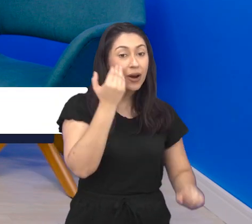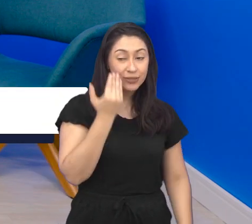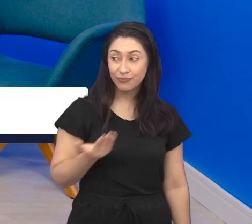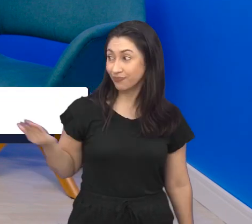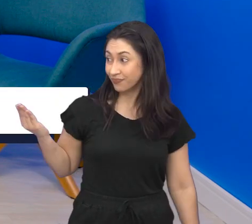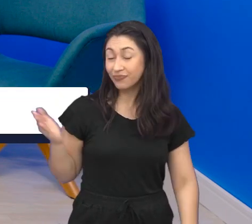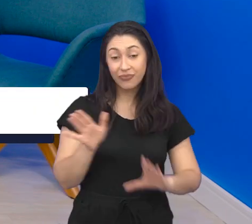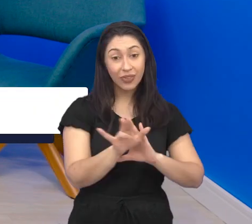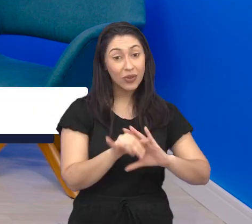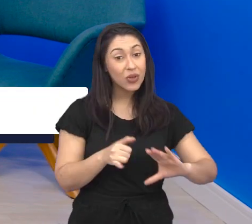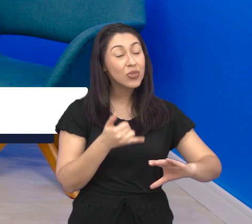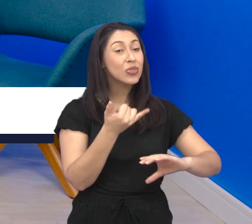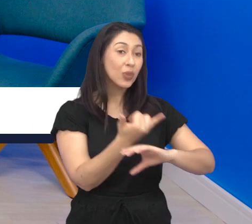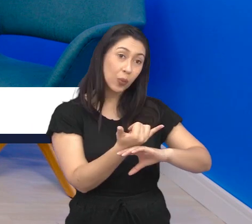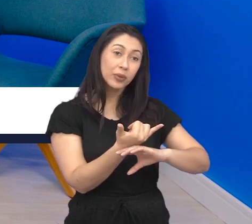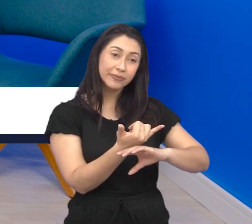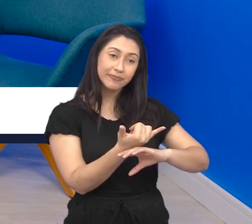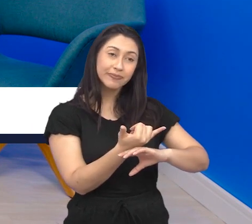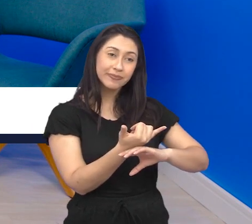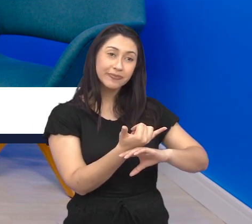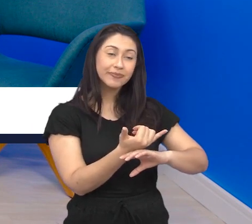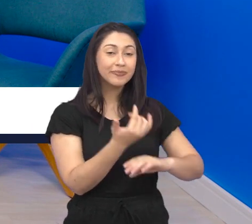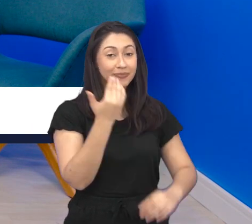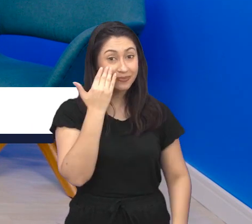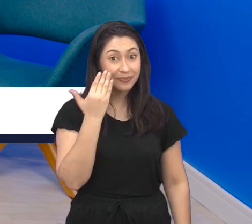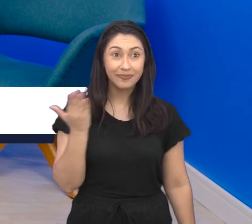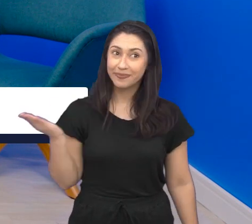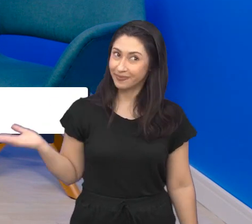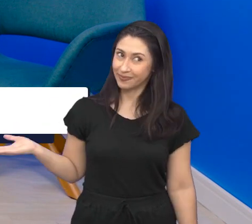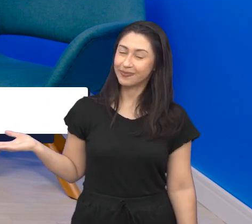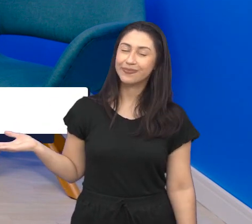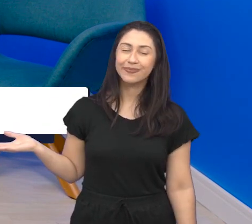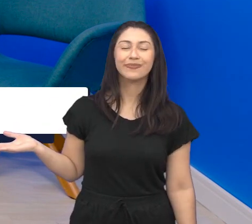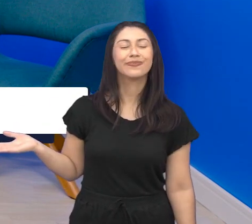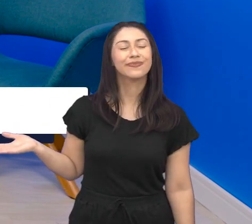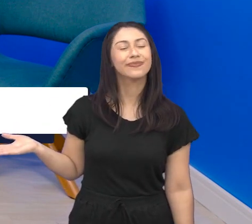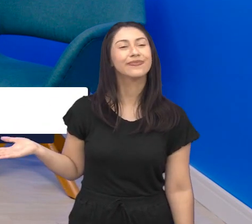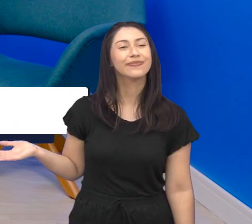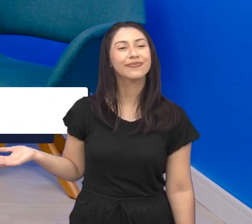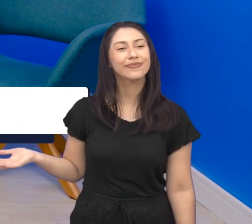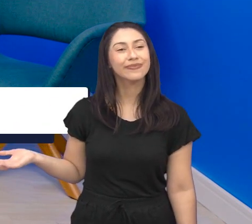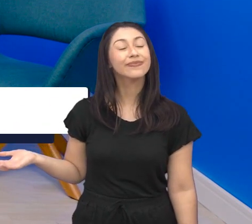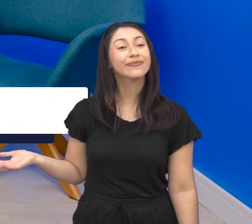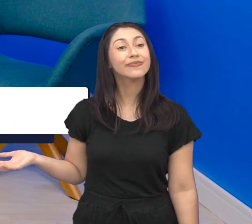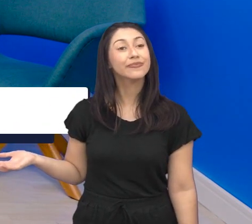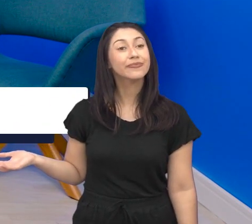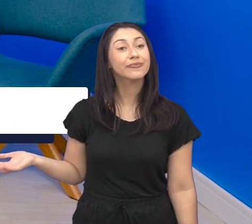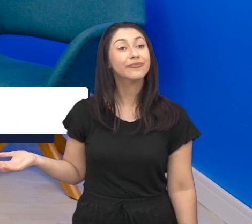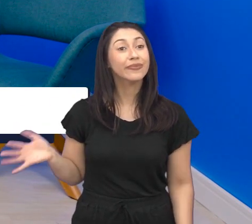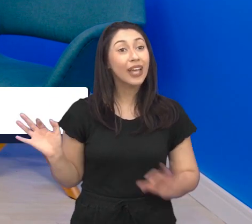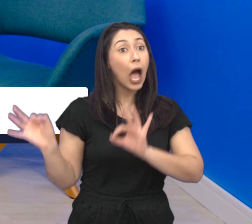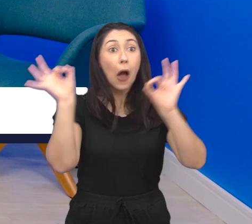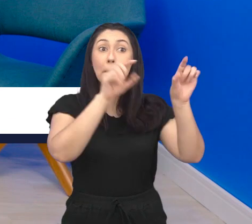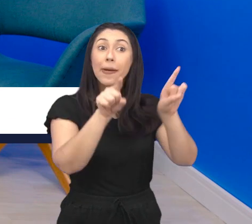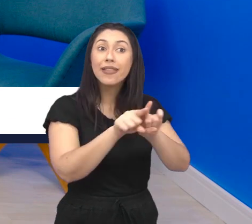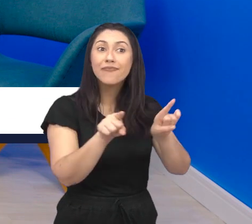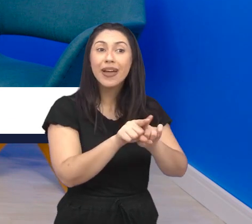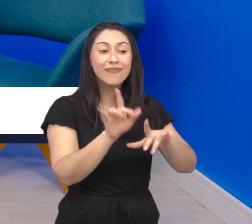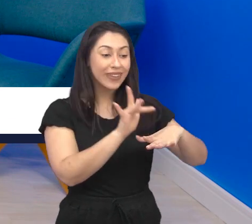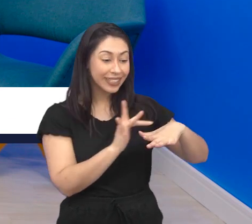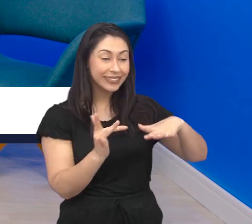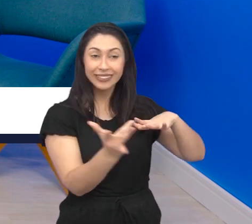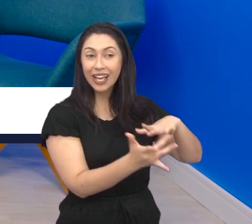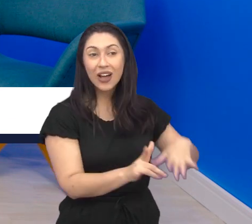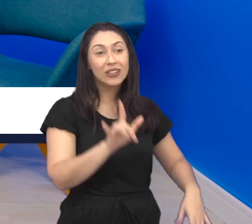programas, é só acessar o nosso canal YouTube. É o youtube.com barra, ó,.com barra tvcâmarasjc. Nos